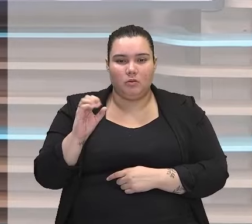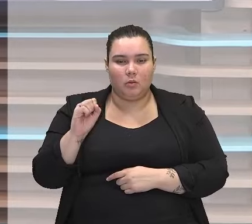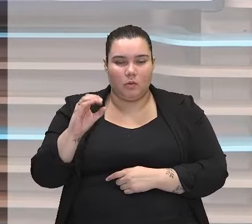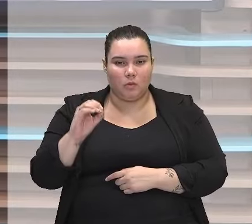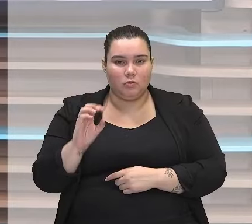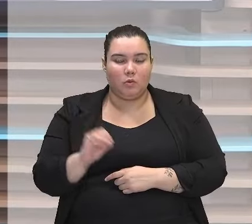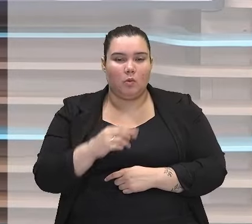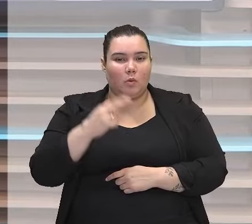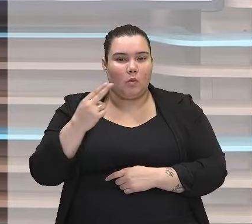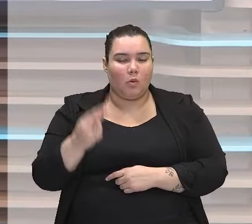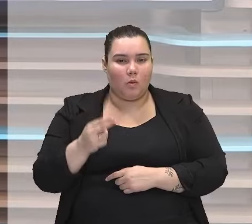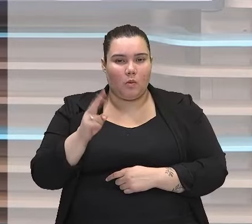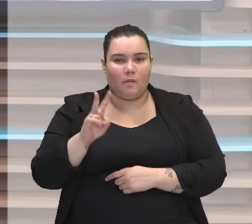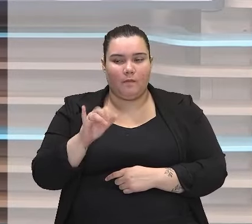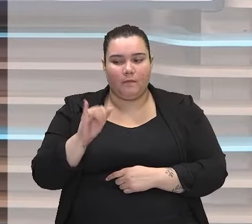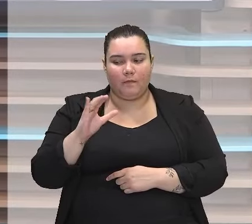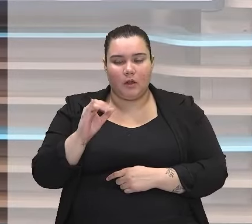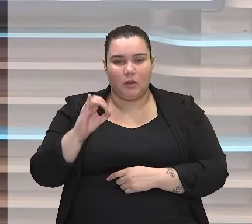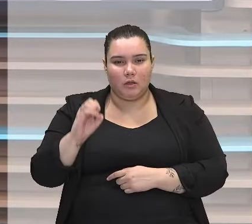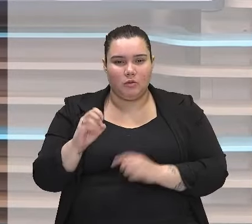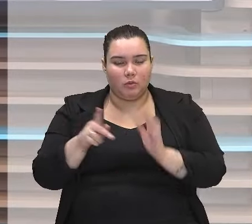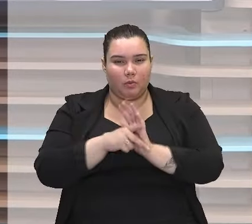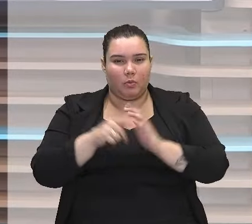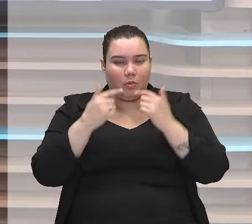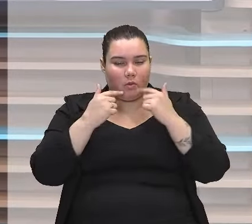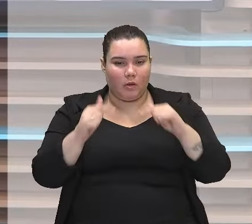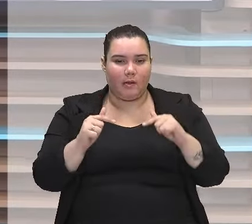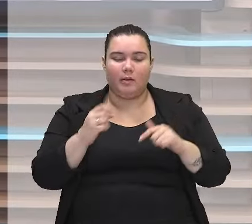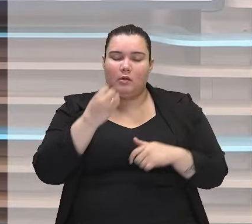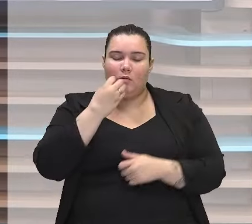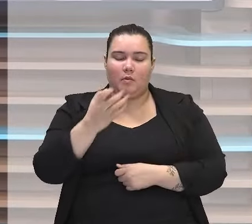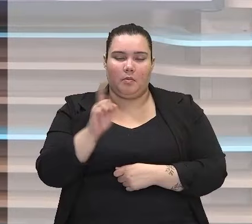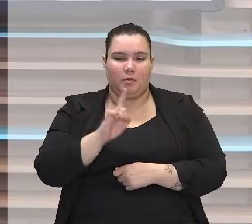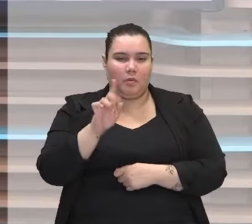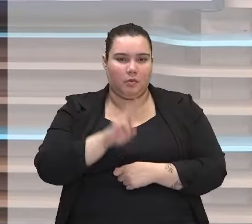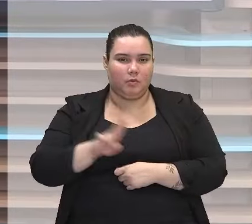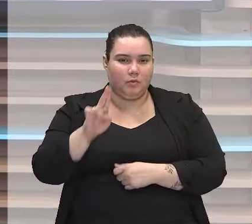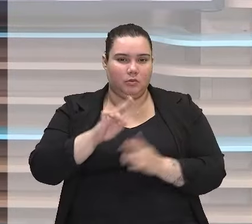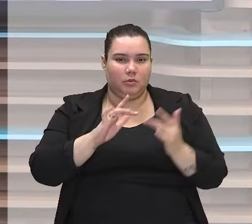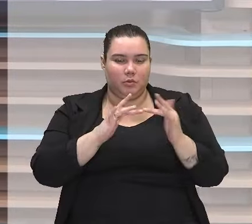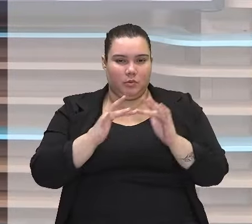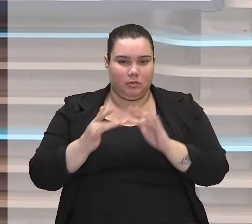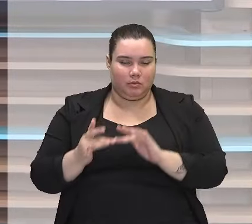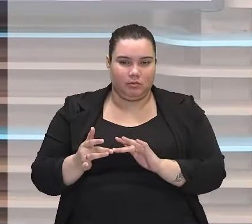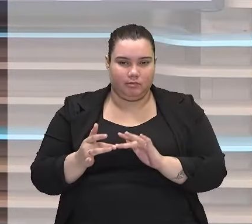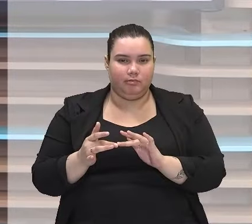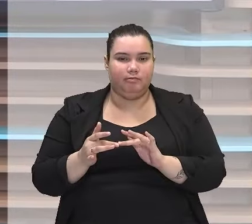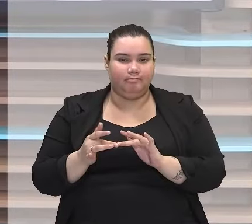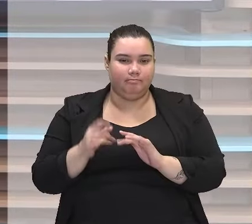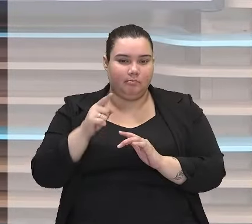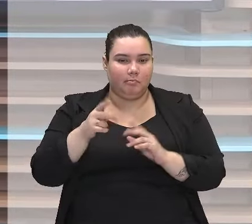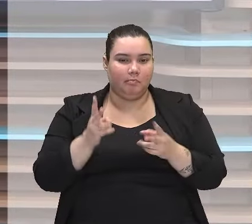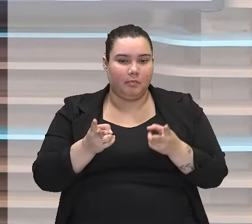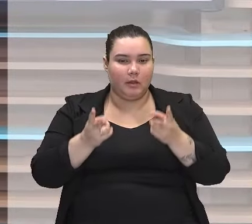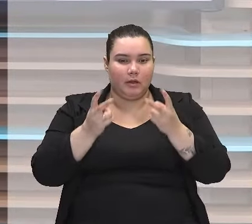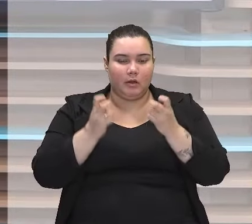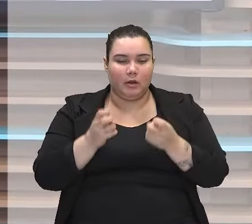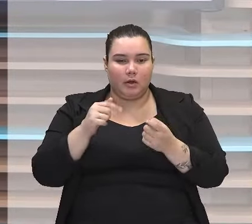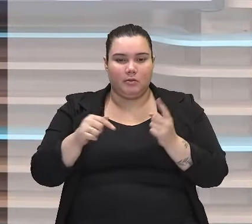como vício de linguagem, ele não é adequado em contextos, certo? Em que você percebe que